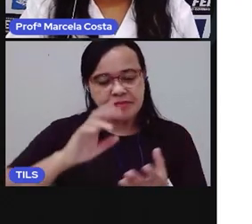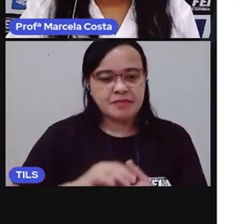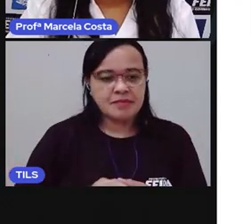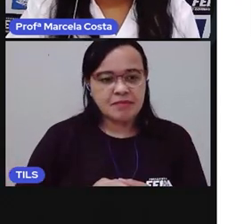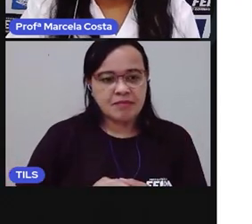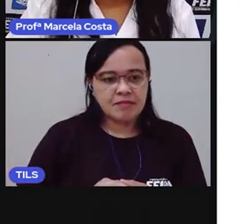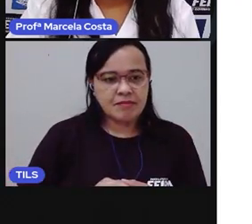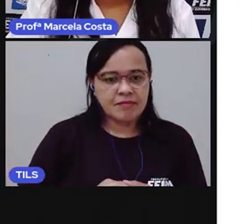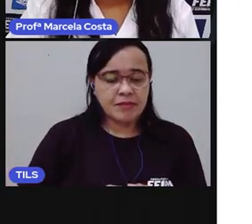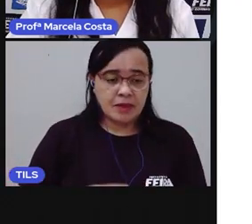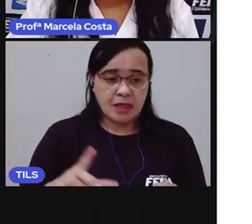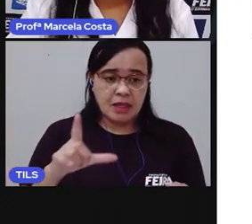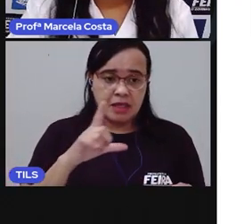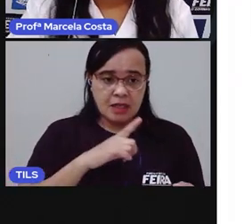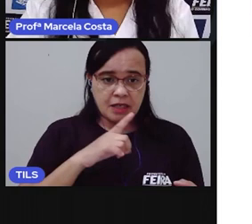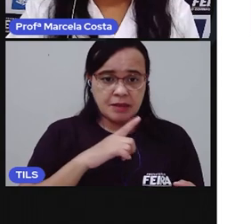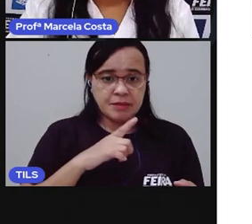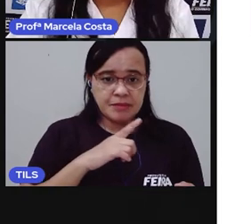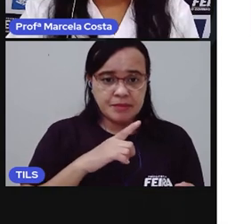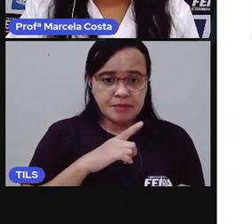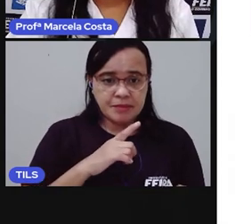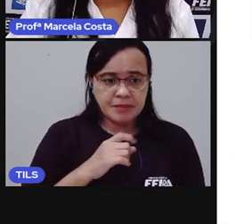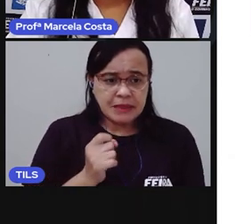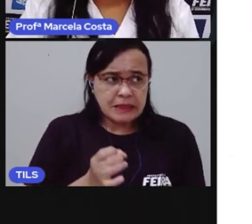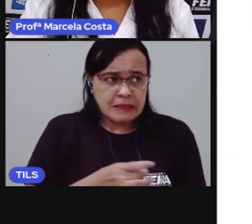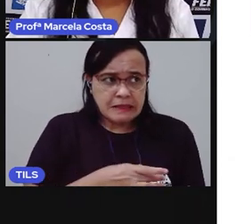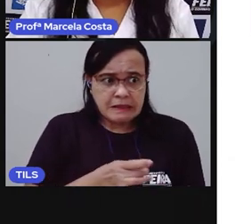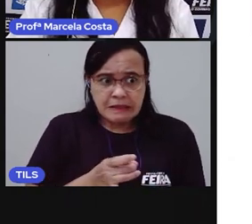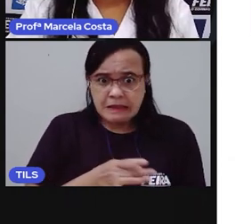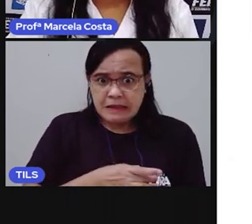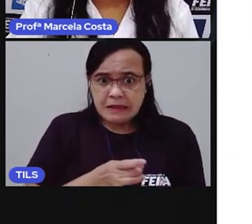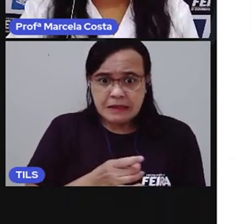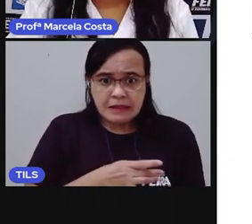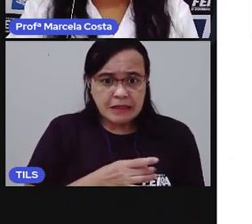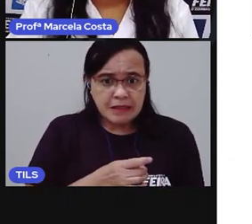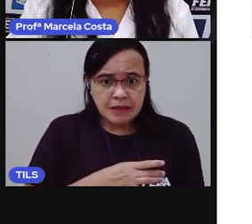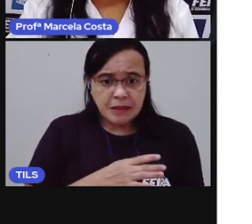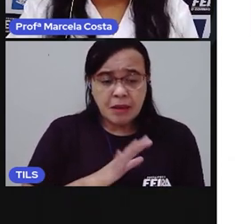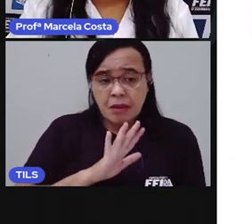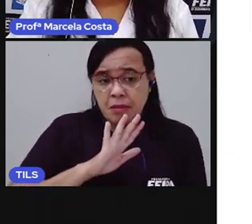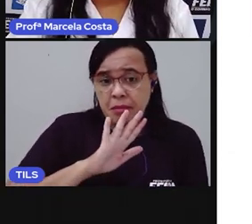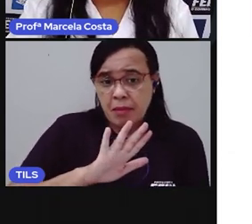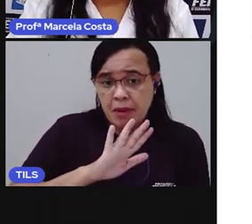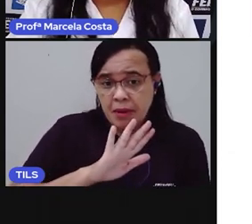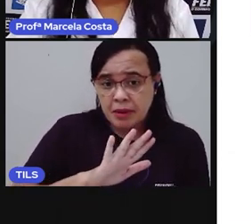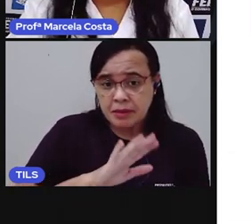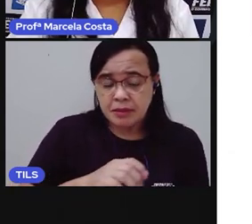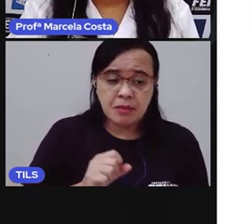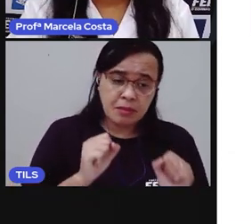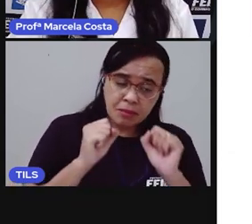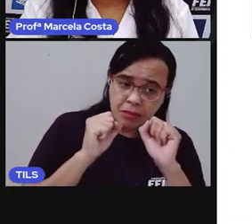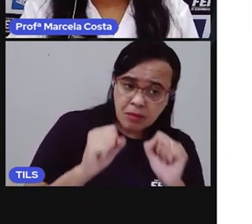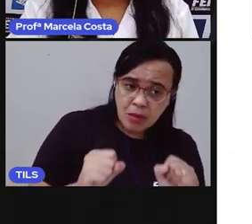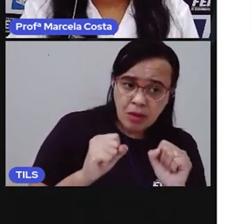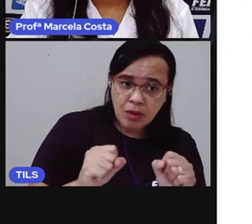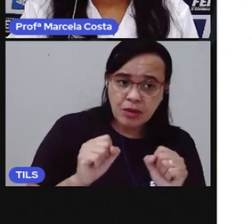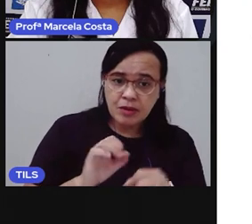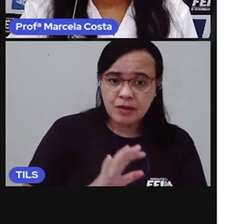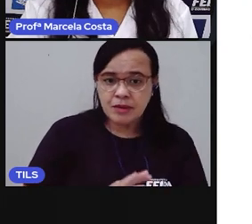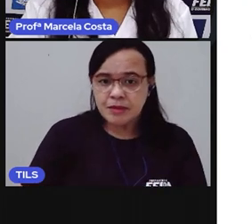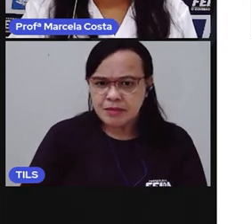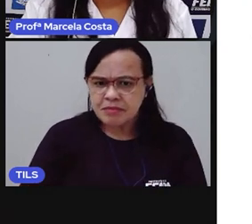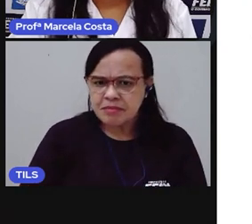Eu tenho medo. Eu tenho medo. Mas, posso dar um jeito.